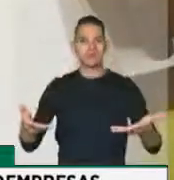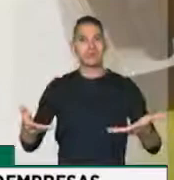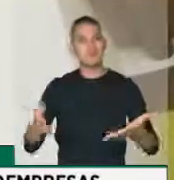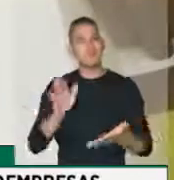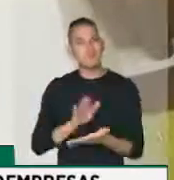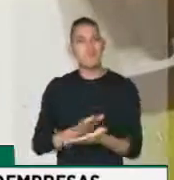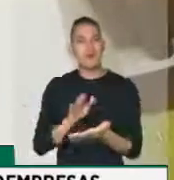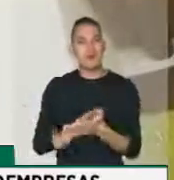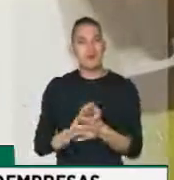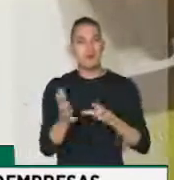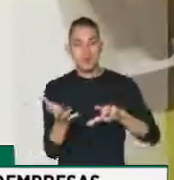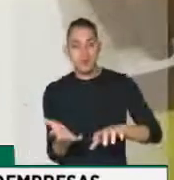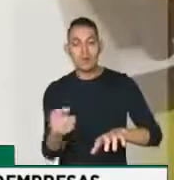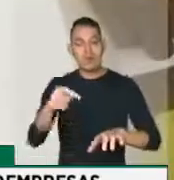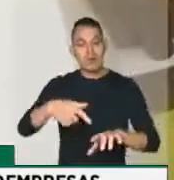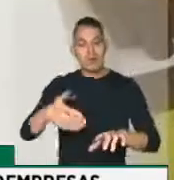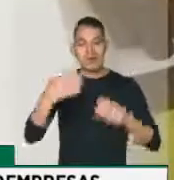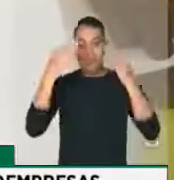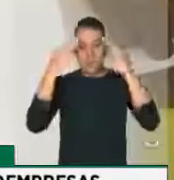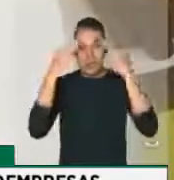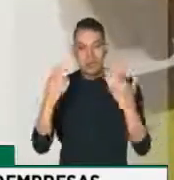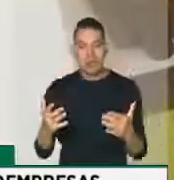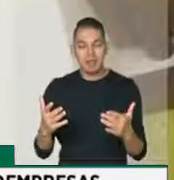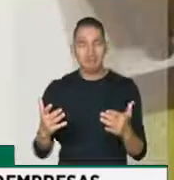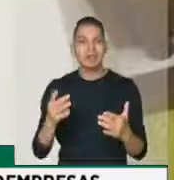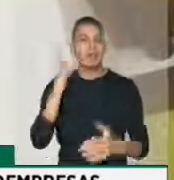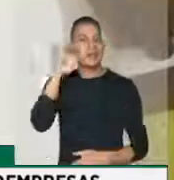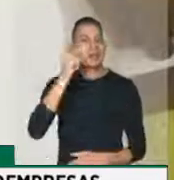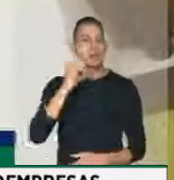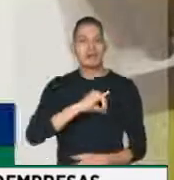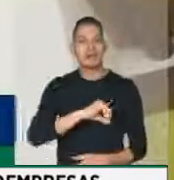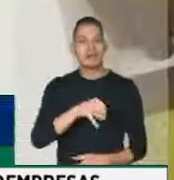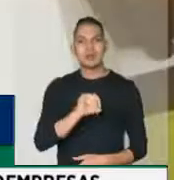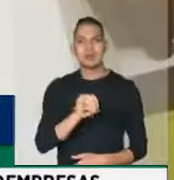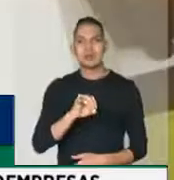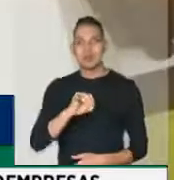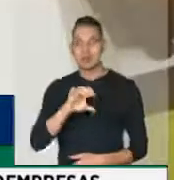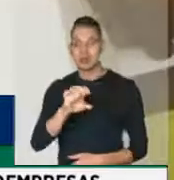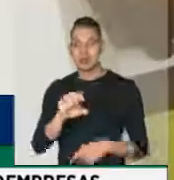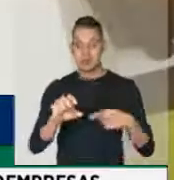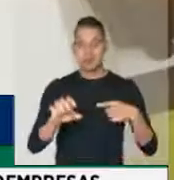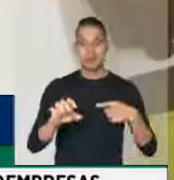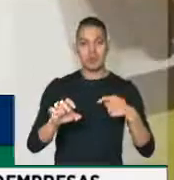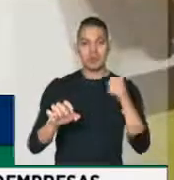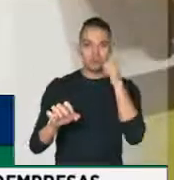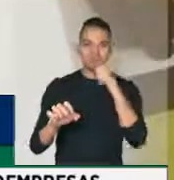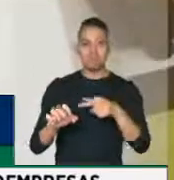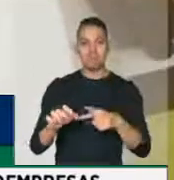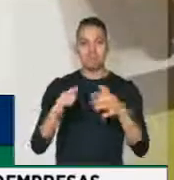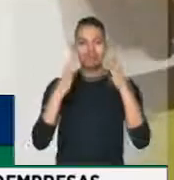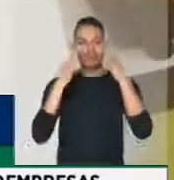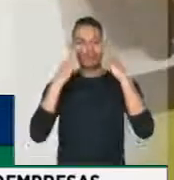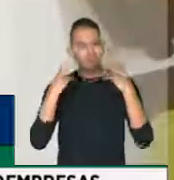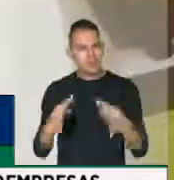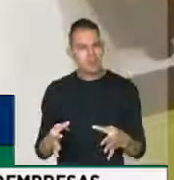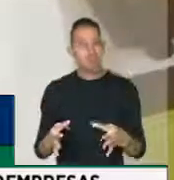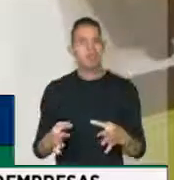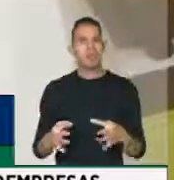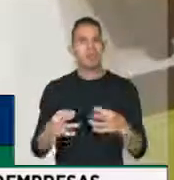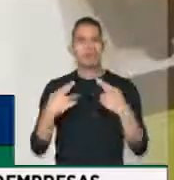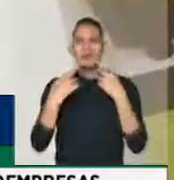Então, parabéns ao Congresso Nacional. Quero agradecer à deputada Joyce Hassmann por ter sido muito atenta às todas as